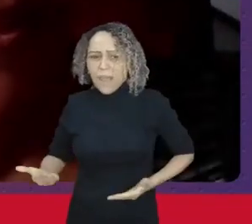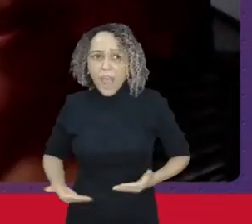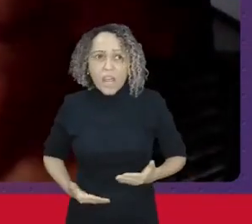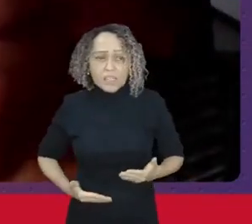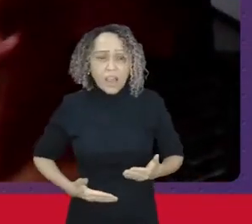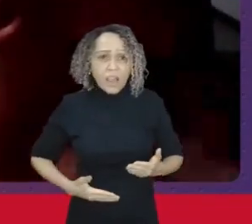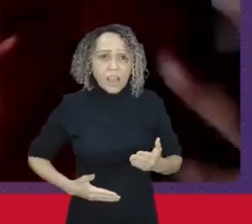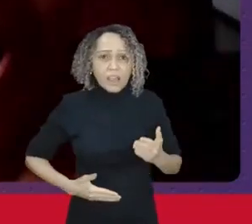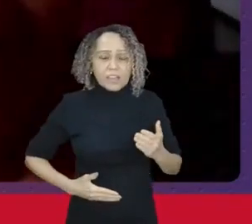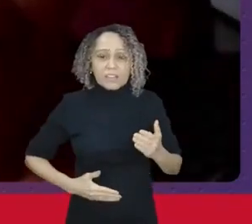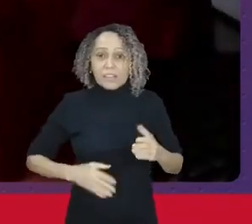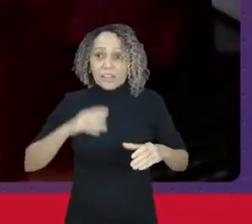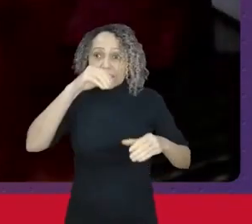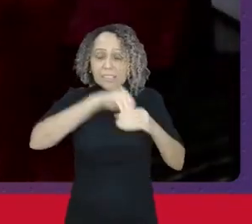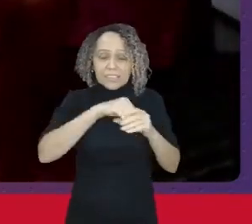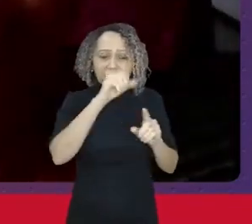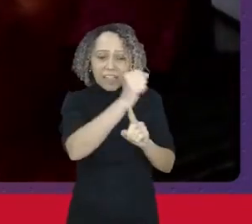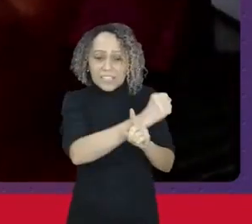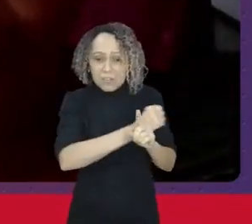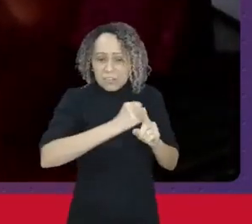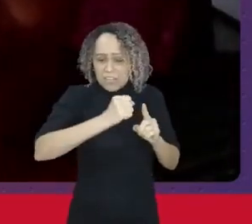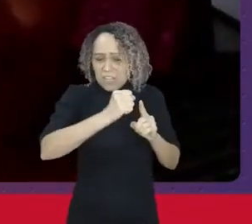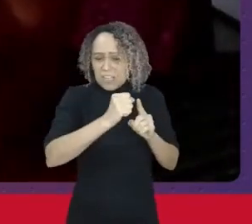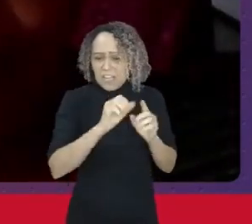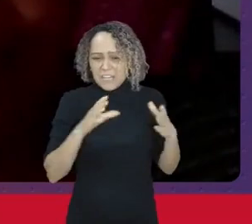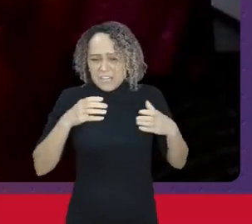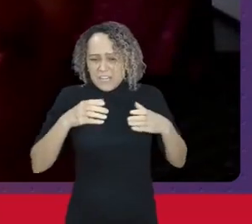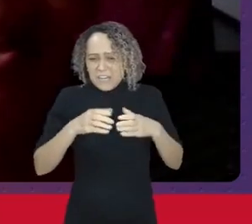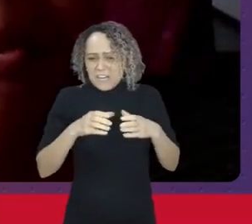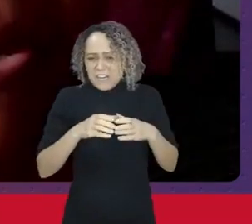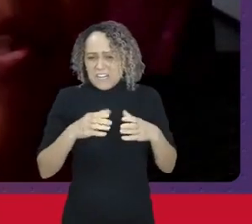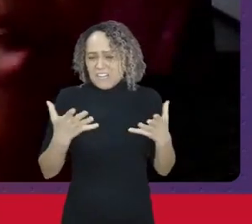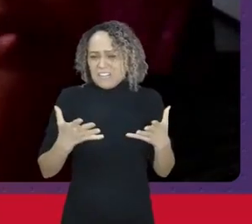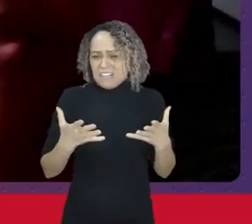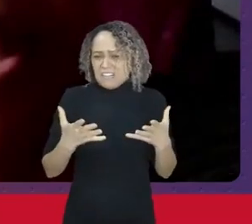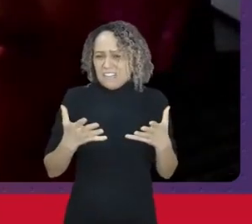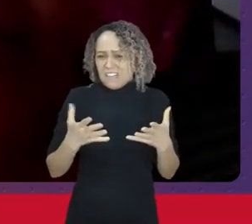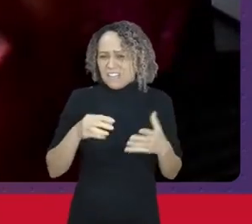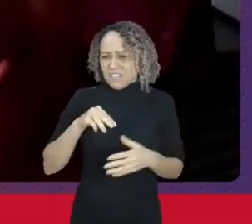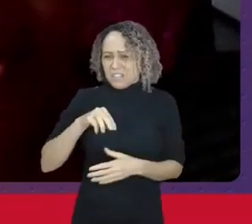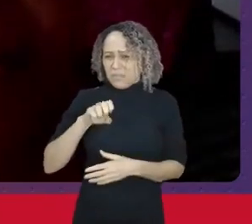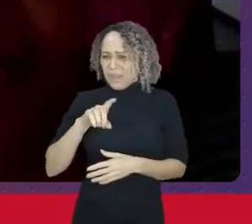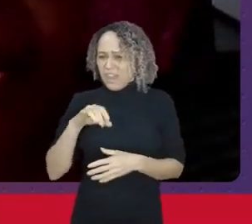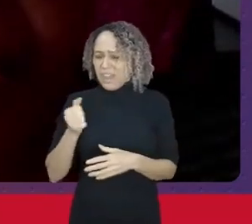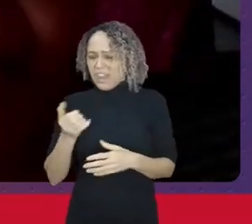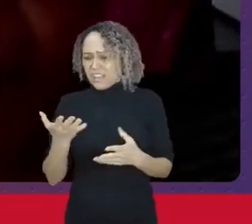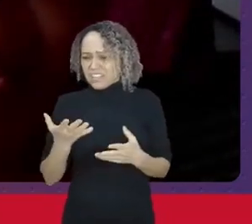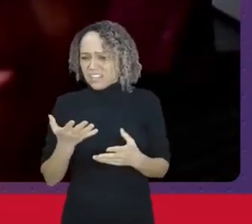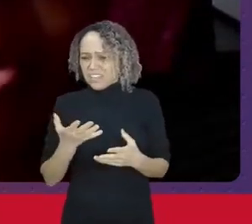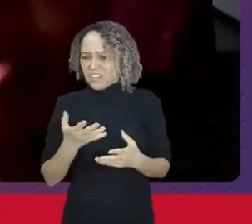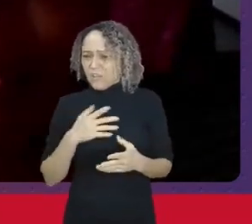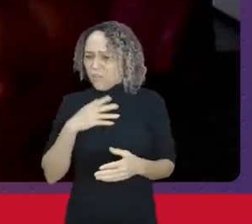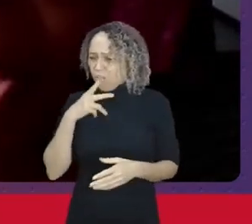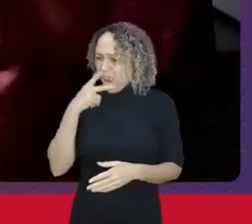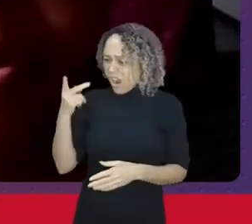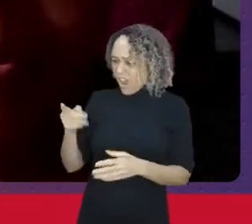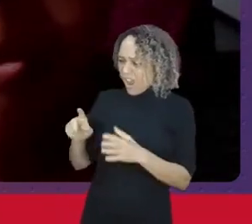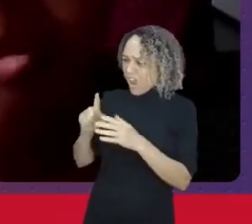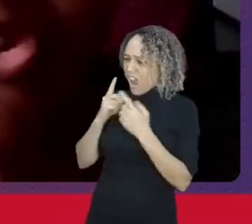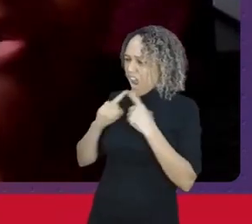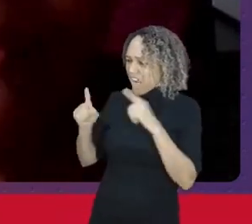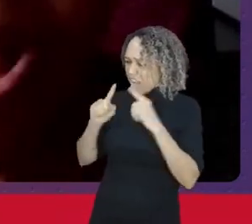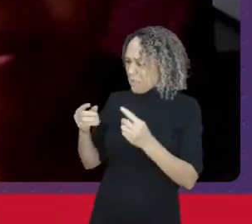poder pagar por esses direitos queriam que as mulheres negras que as trabalhadoras